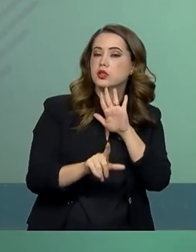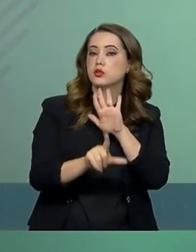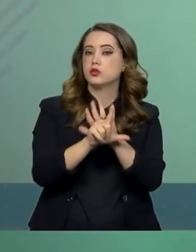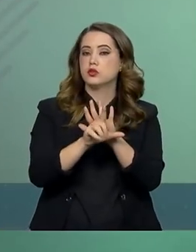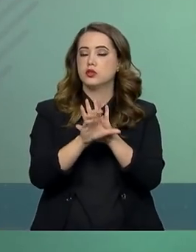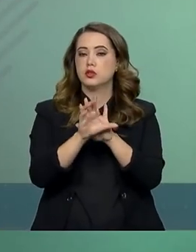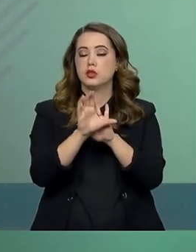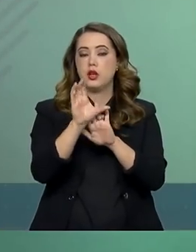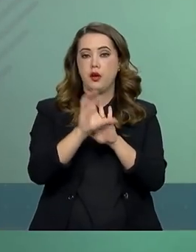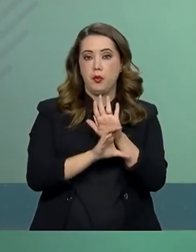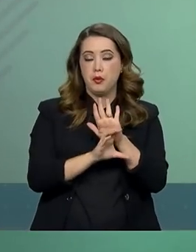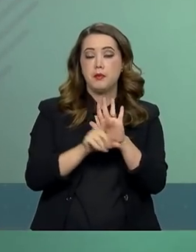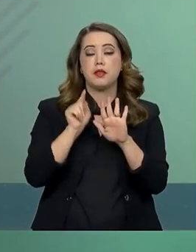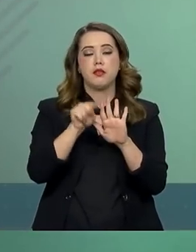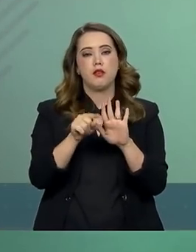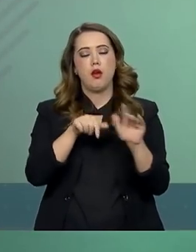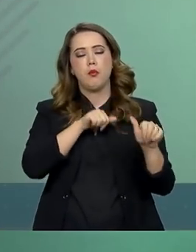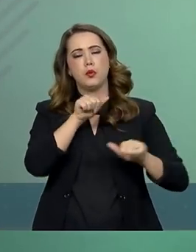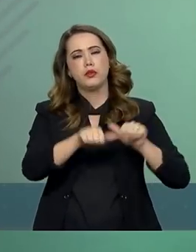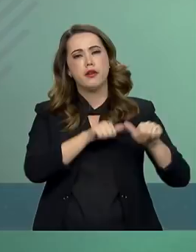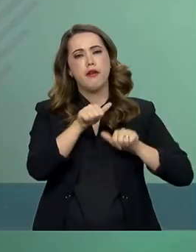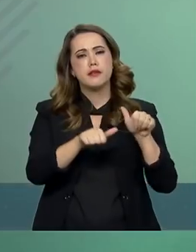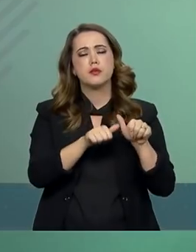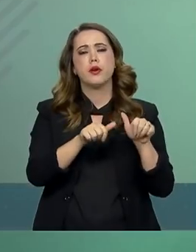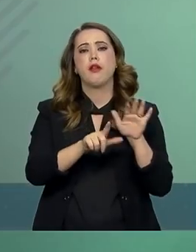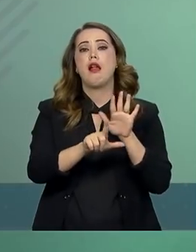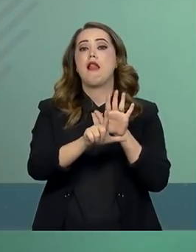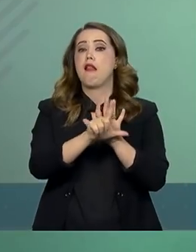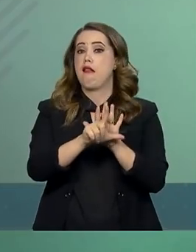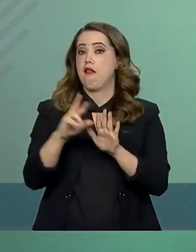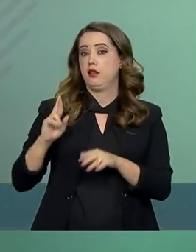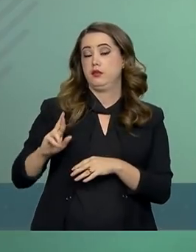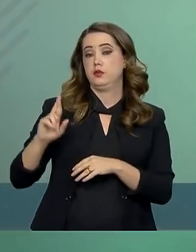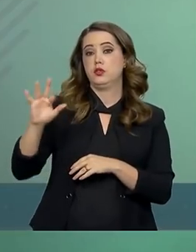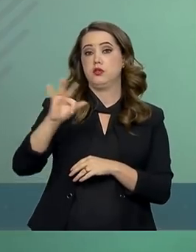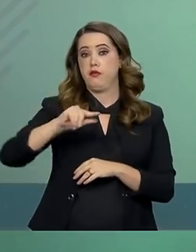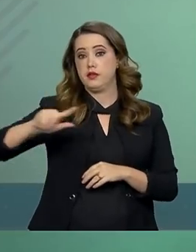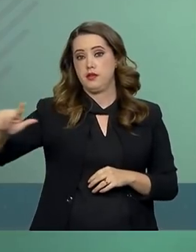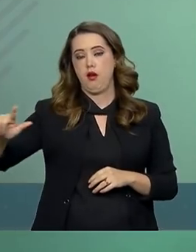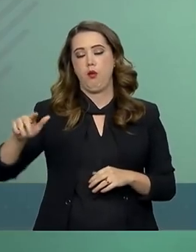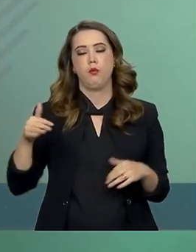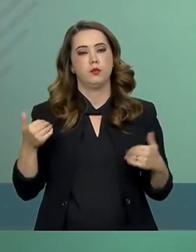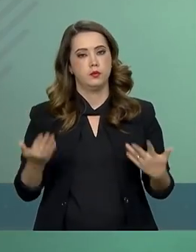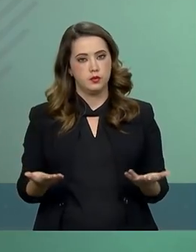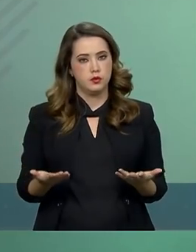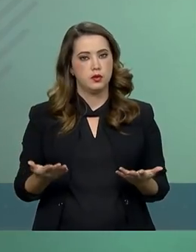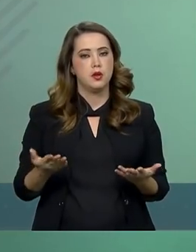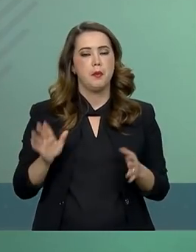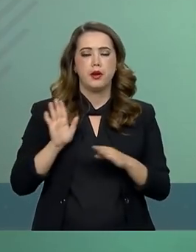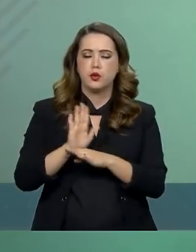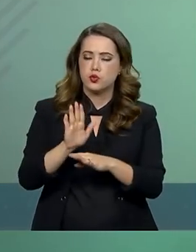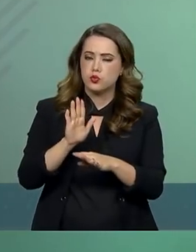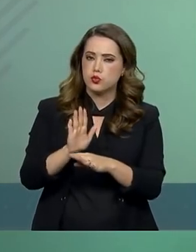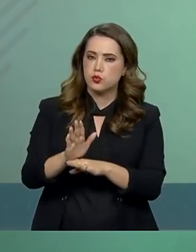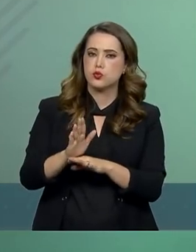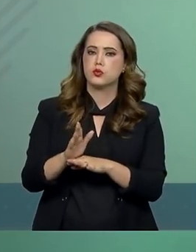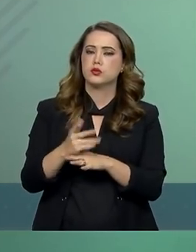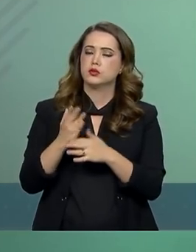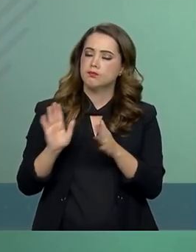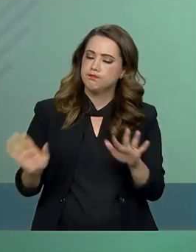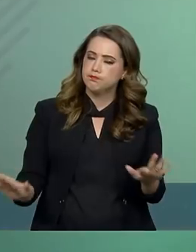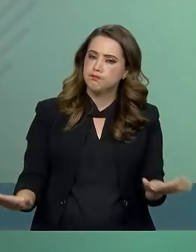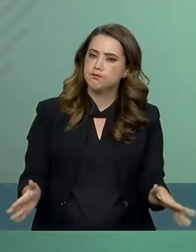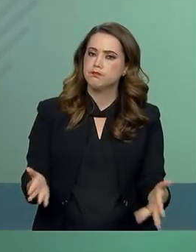proposta de alteração da lei de responsabilidade fiscal para contribuir com a